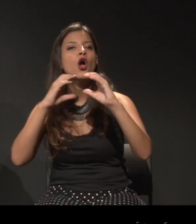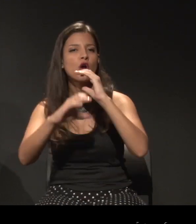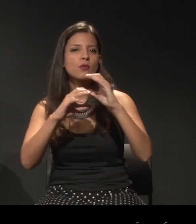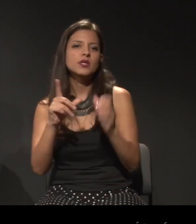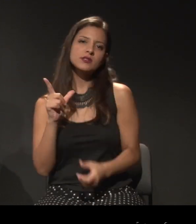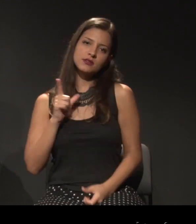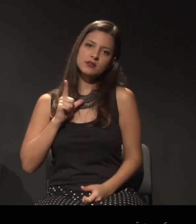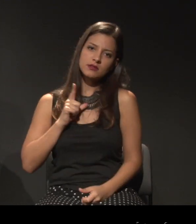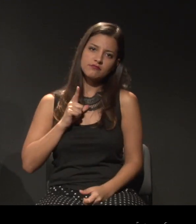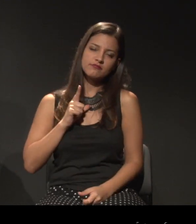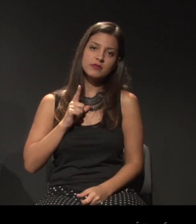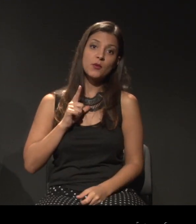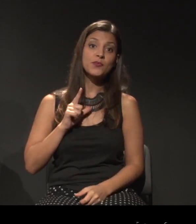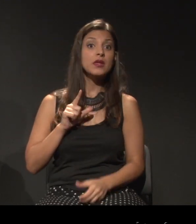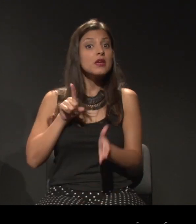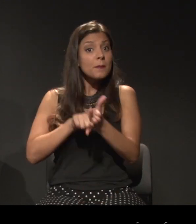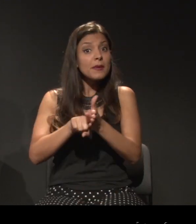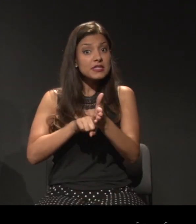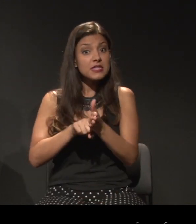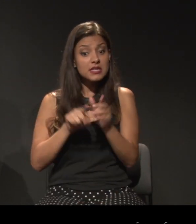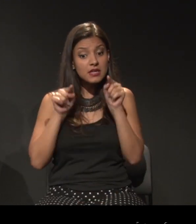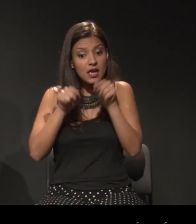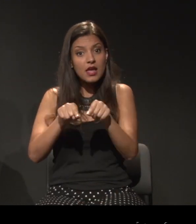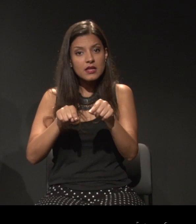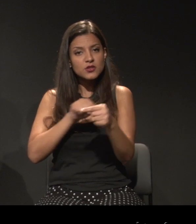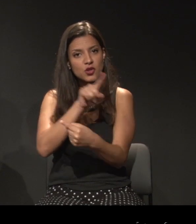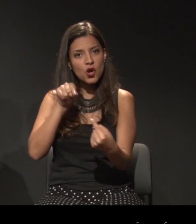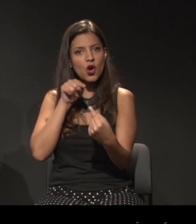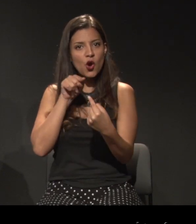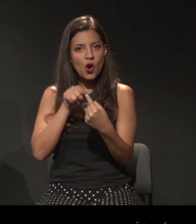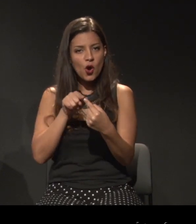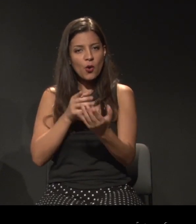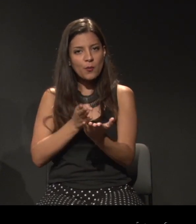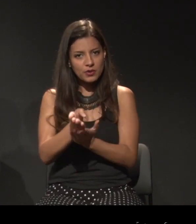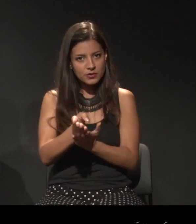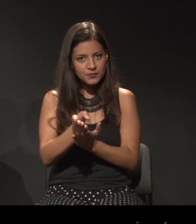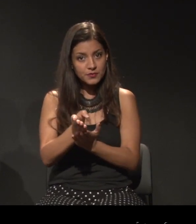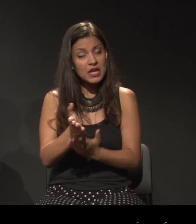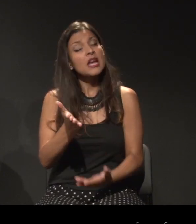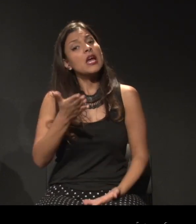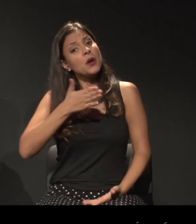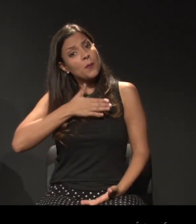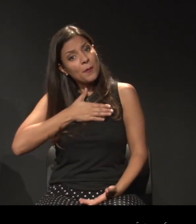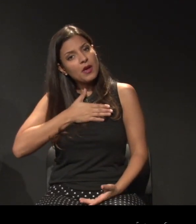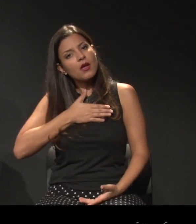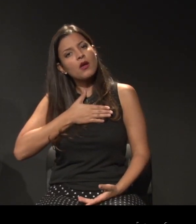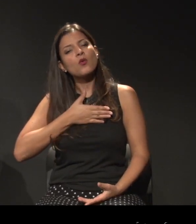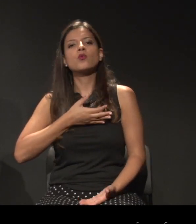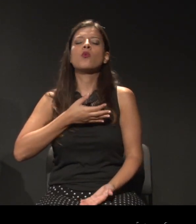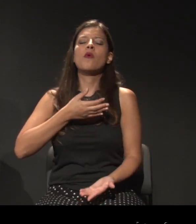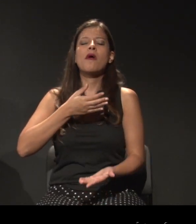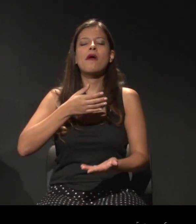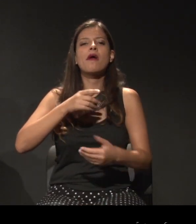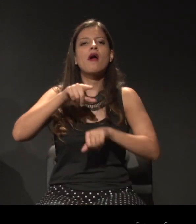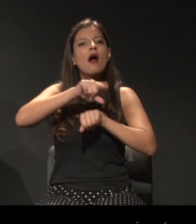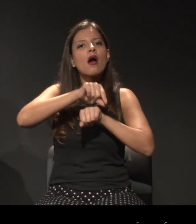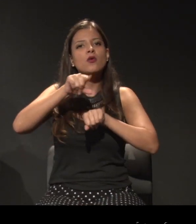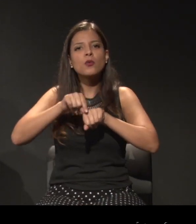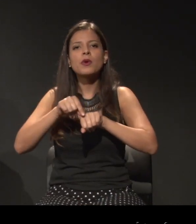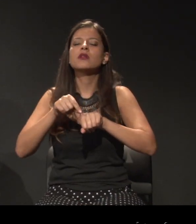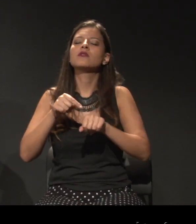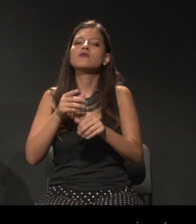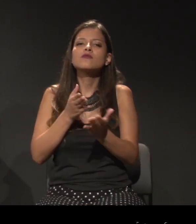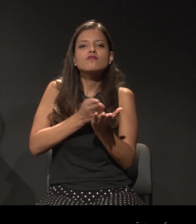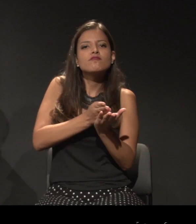o mote da pesquisa. E o meu argumento foi entrar nos festejos pelo prisma,